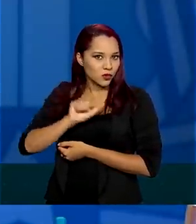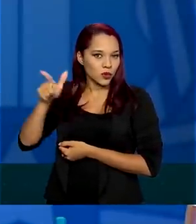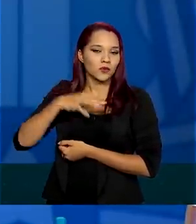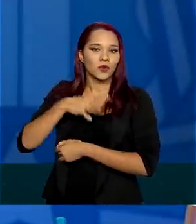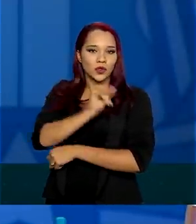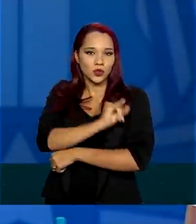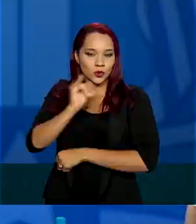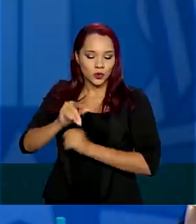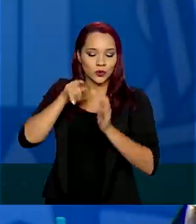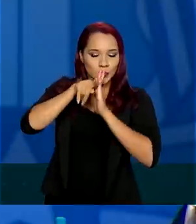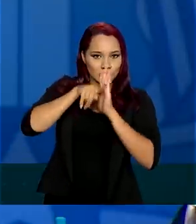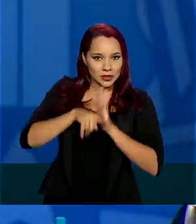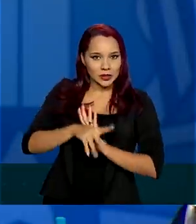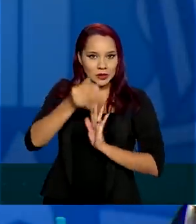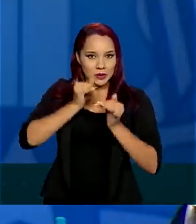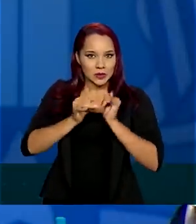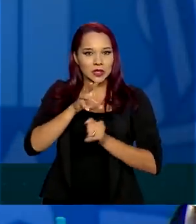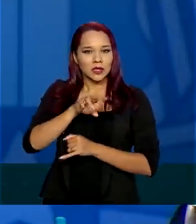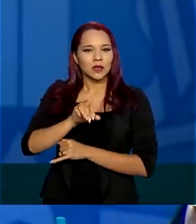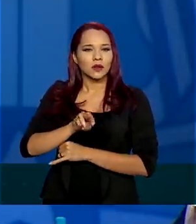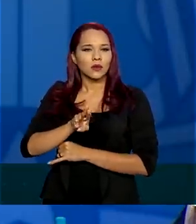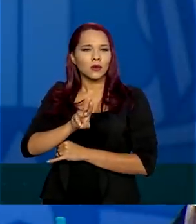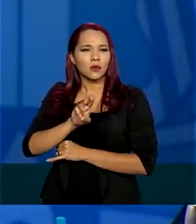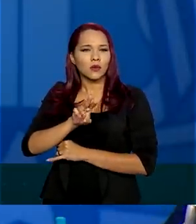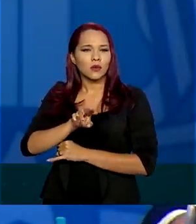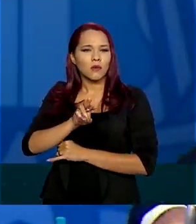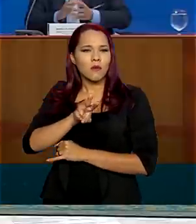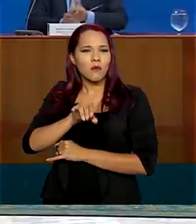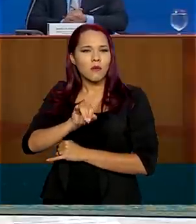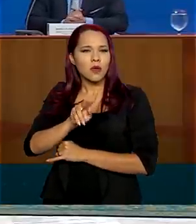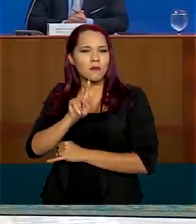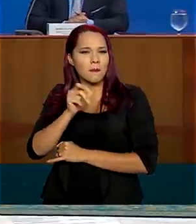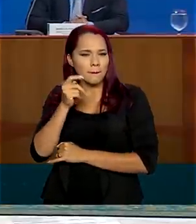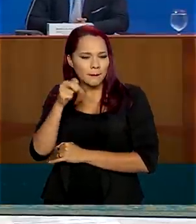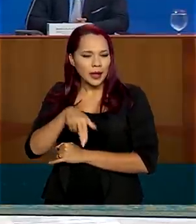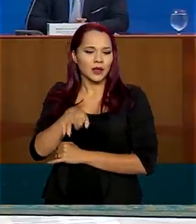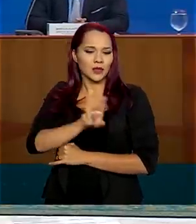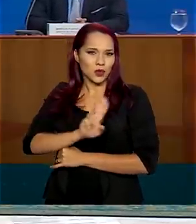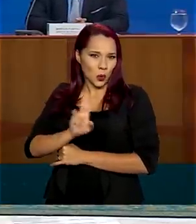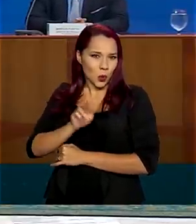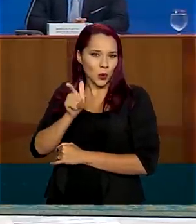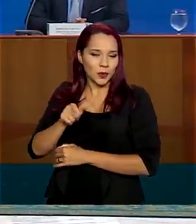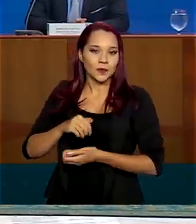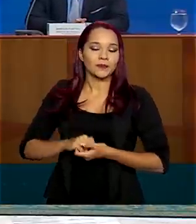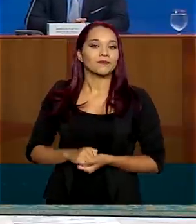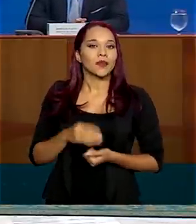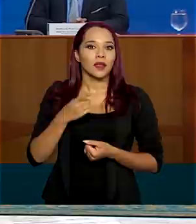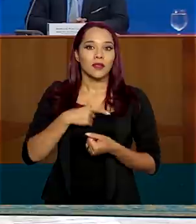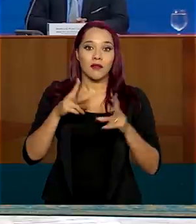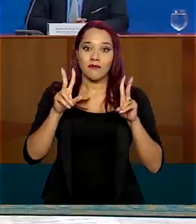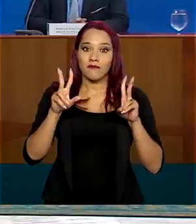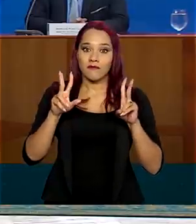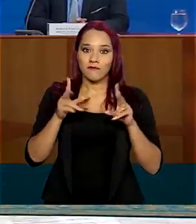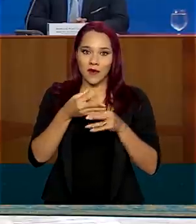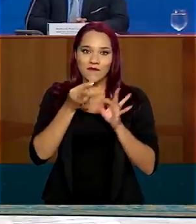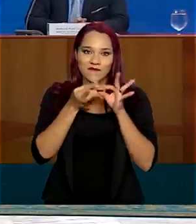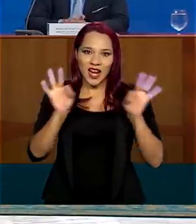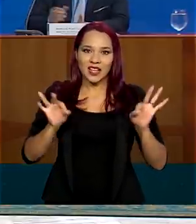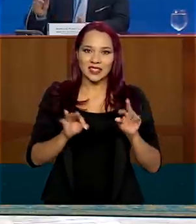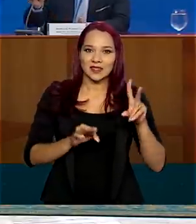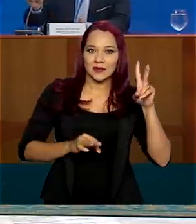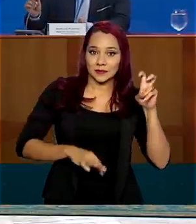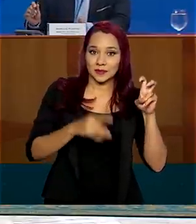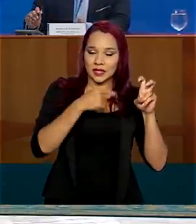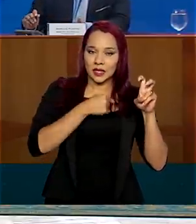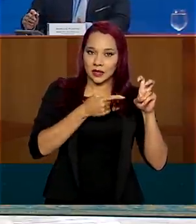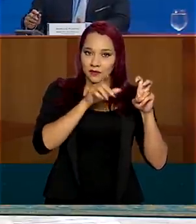Pesquisas Energéticas, o IPEM. Eu vou, abre aspas, uma frase que eles colocaram, em grandes